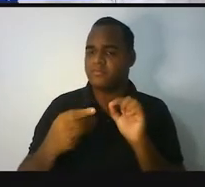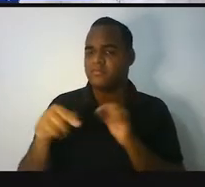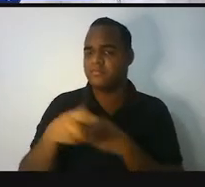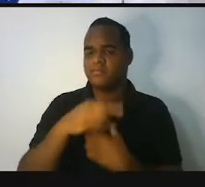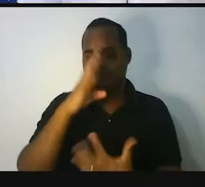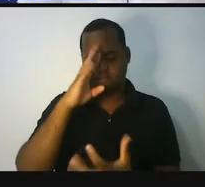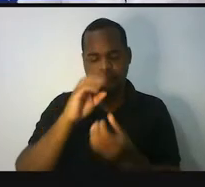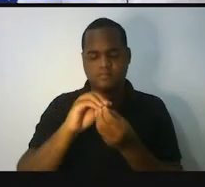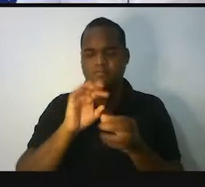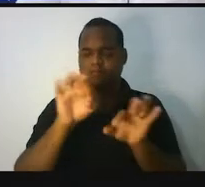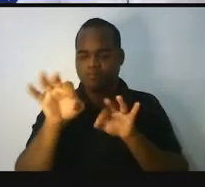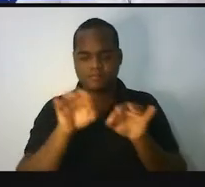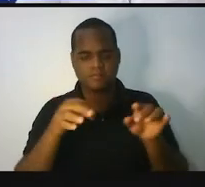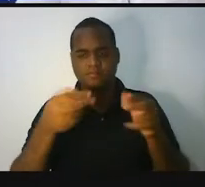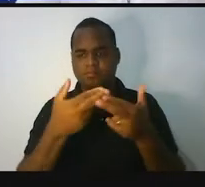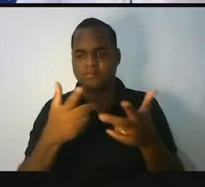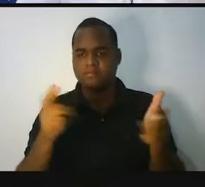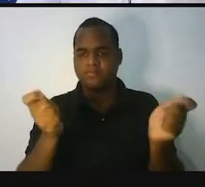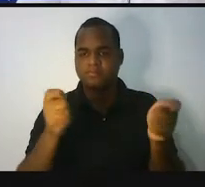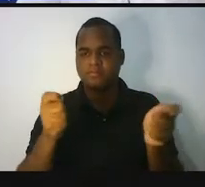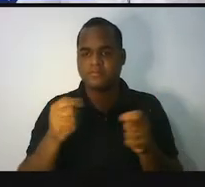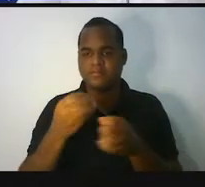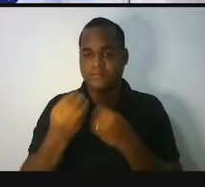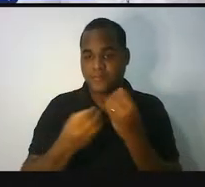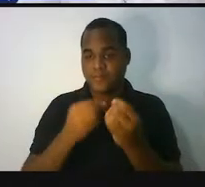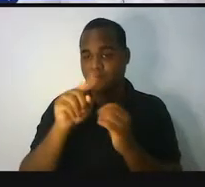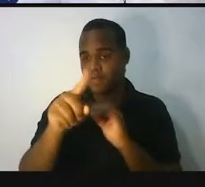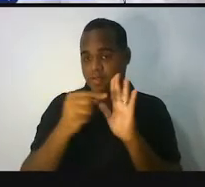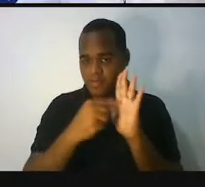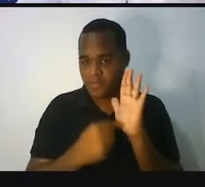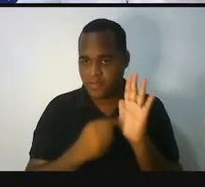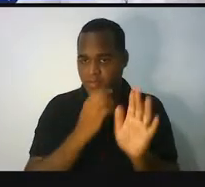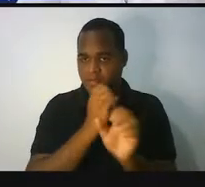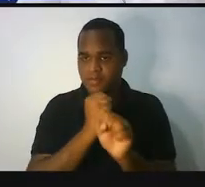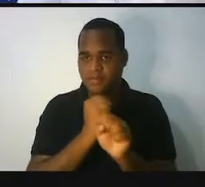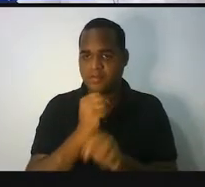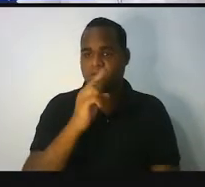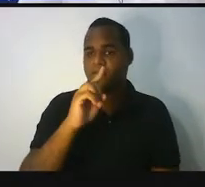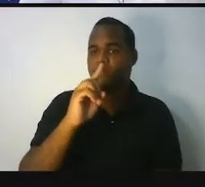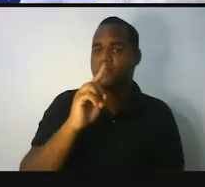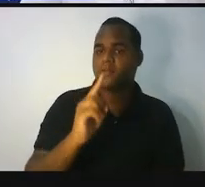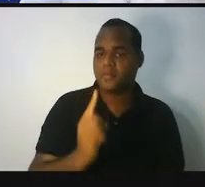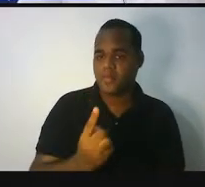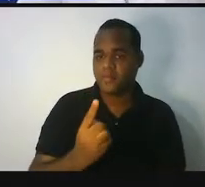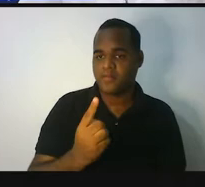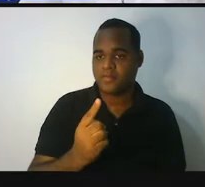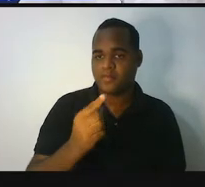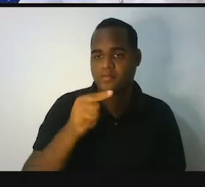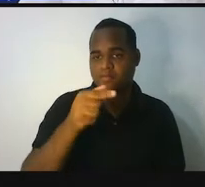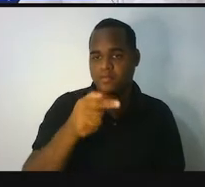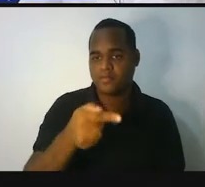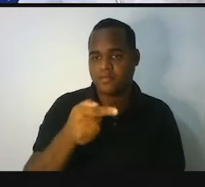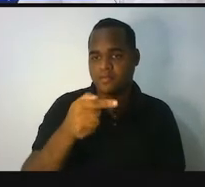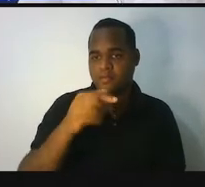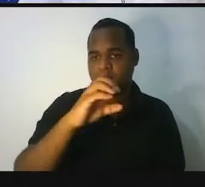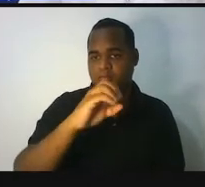você faz? Você vai fazer o seguinte, ó, você vai na calculadora digitar 1.700,